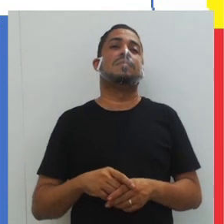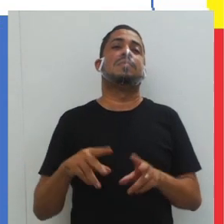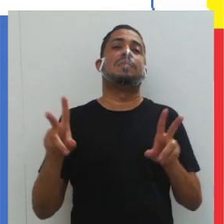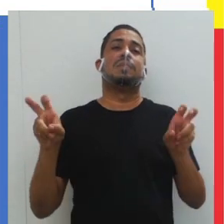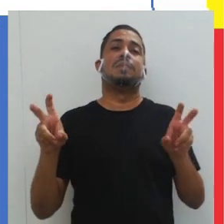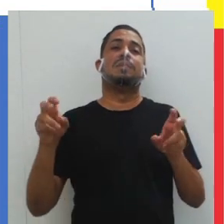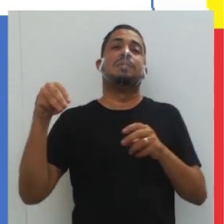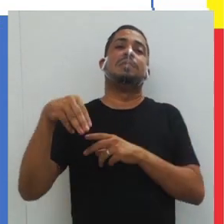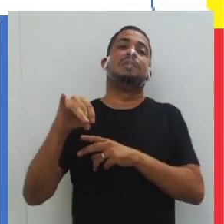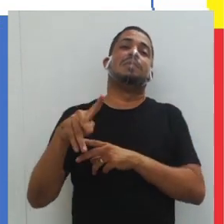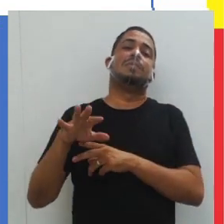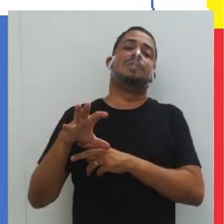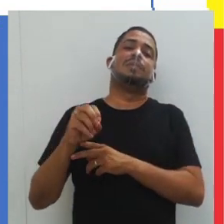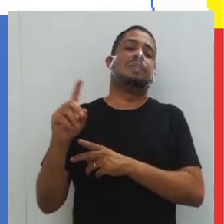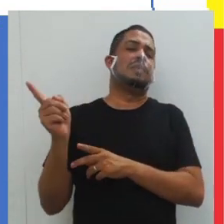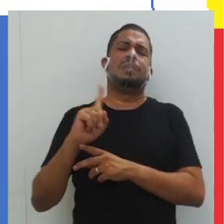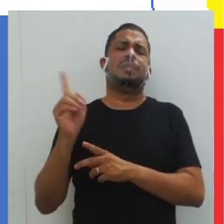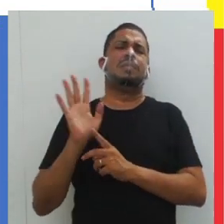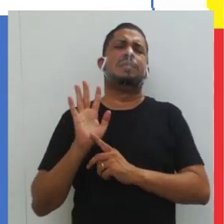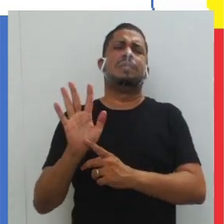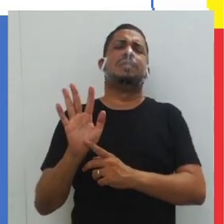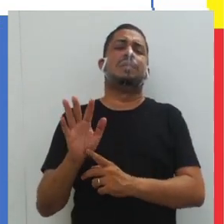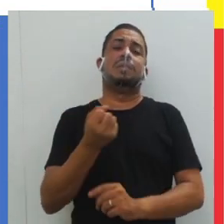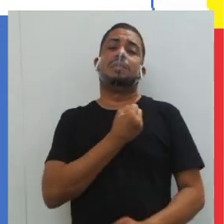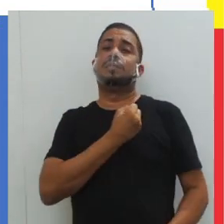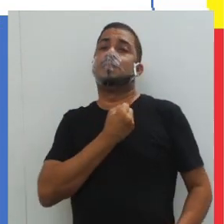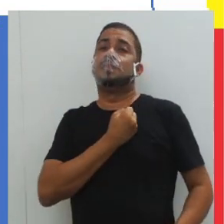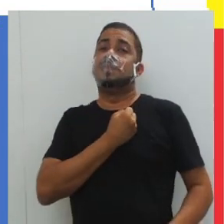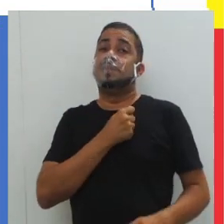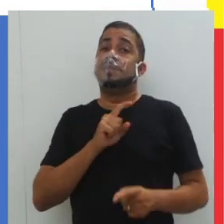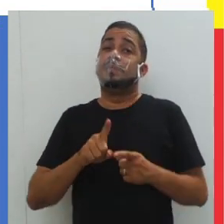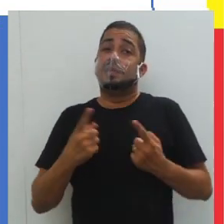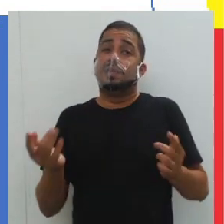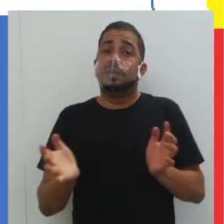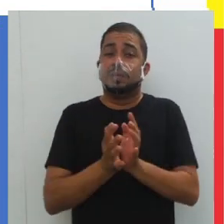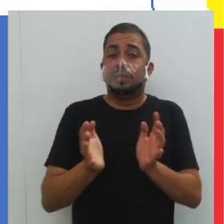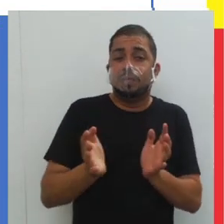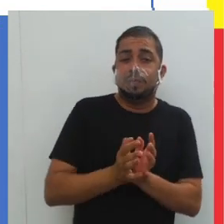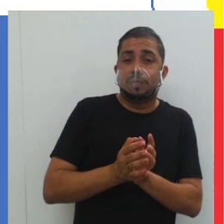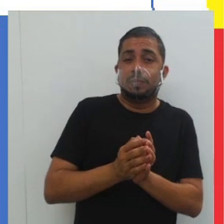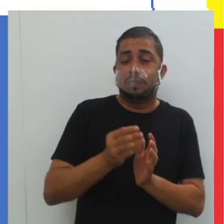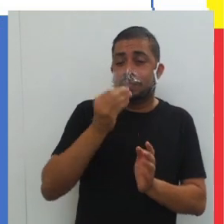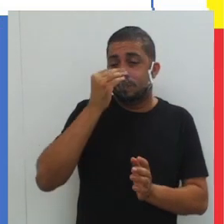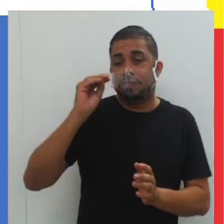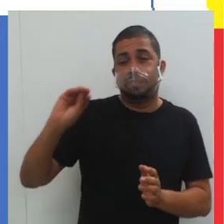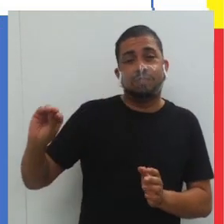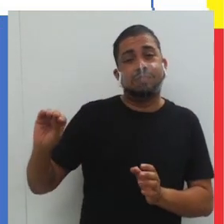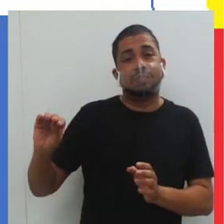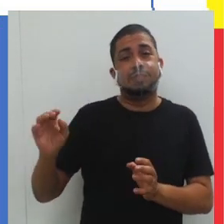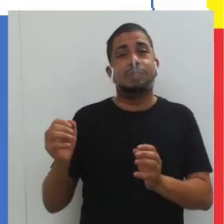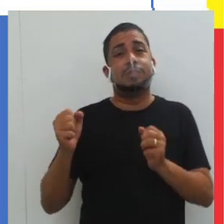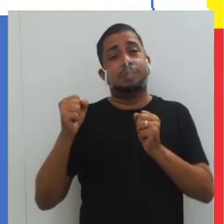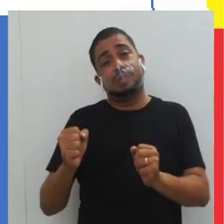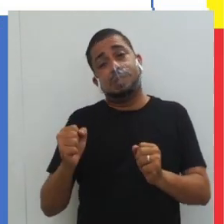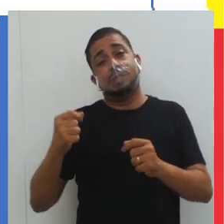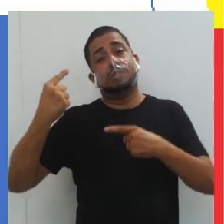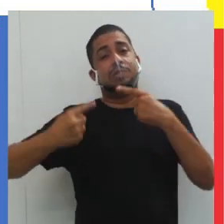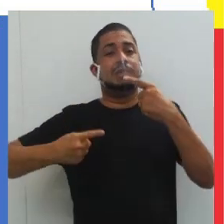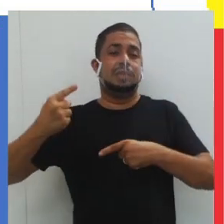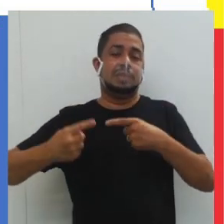O termo minoria não faz referência a número, mas ao grupo de excluídos do poder